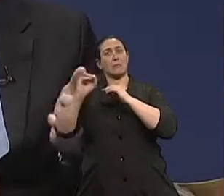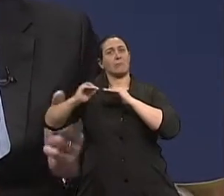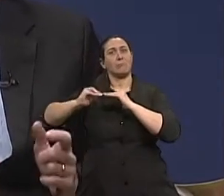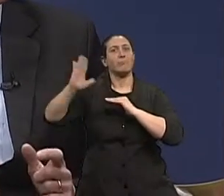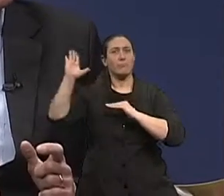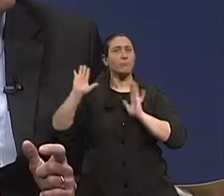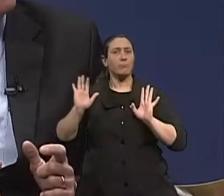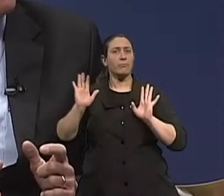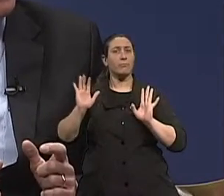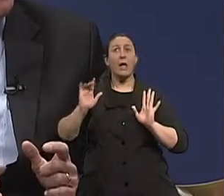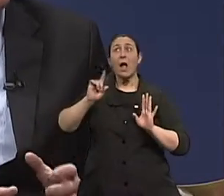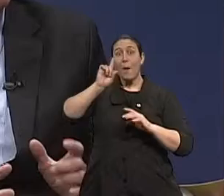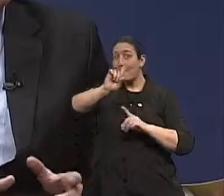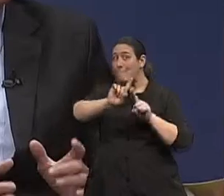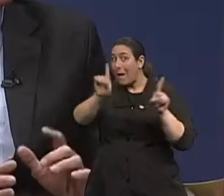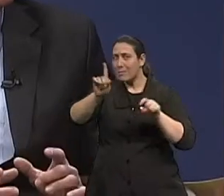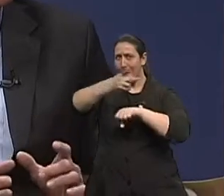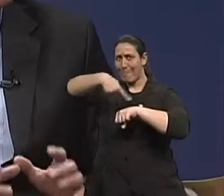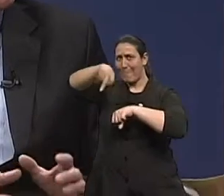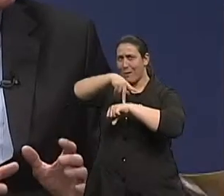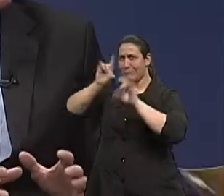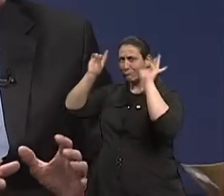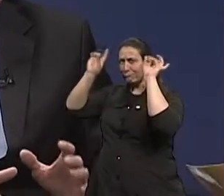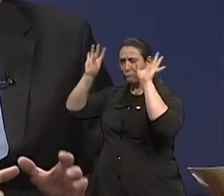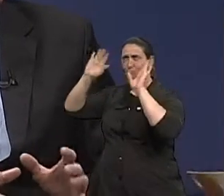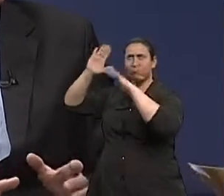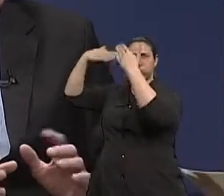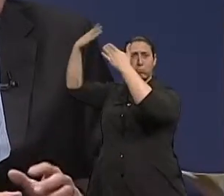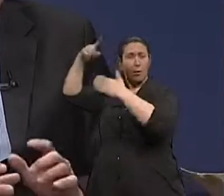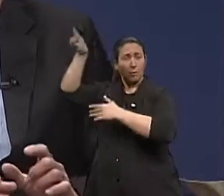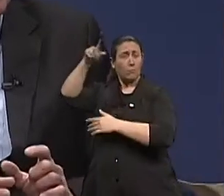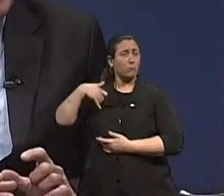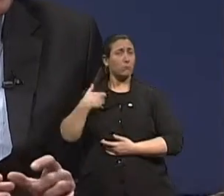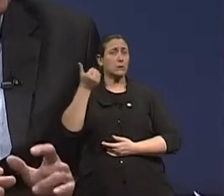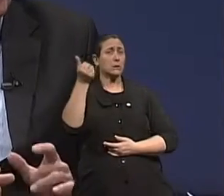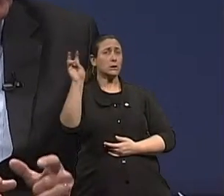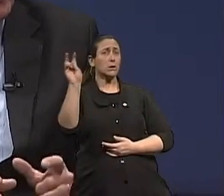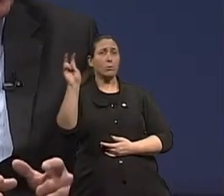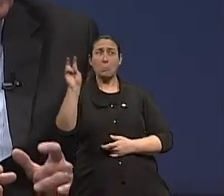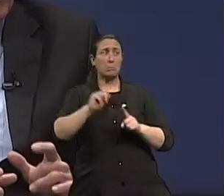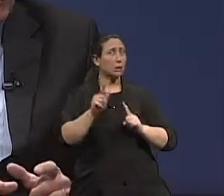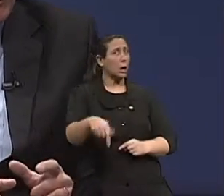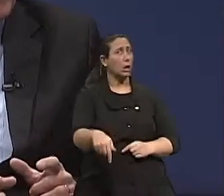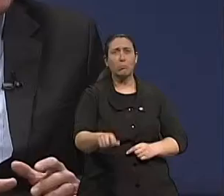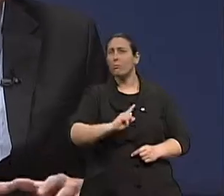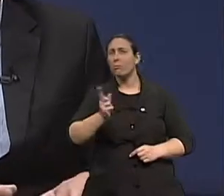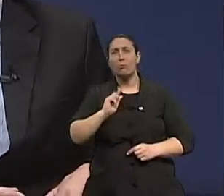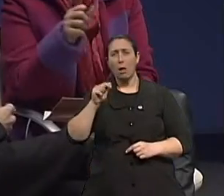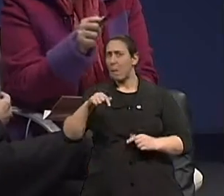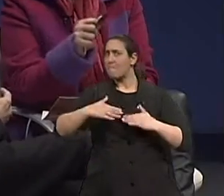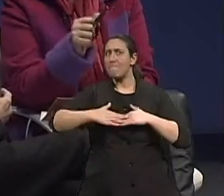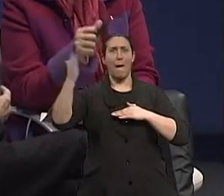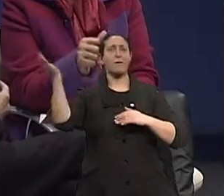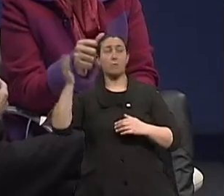envolvidos, já é 65. Ora, o Brasil já está com uma expectativa de vida parecida com um país de primeiro mundo, de países desenvolvidos. Ou seja,